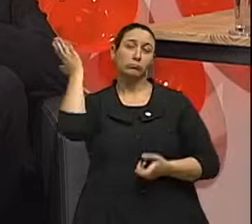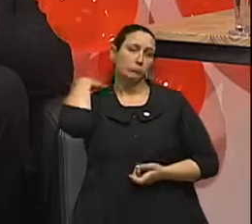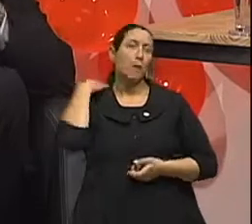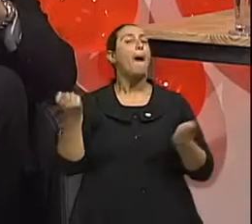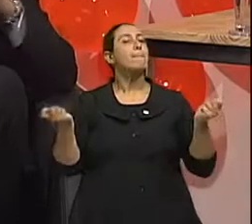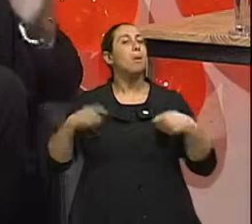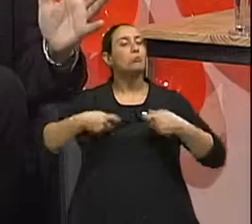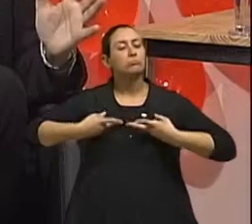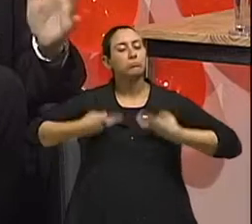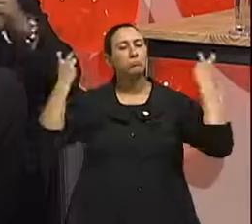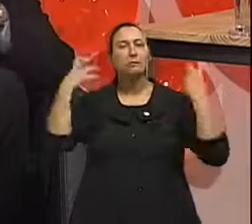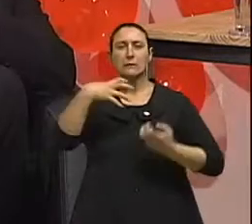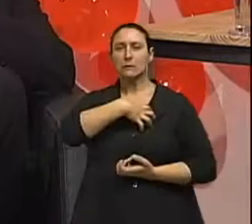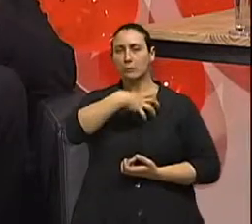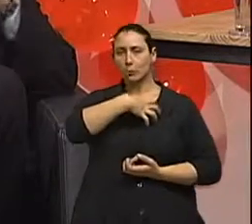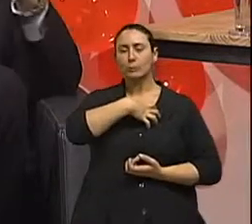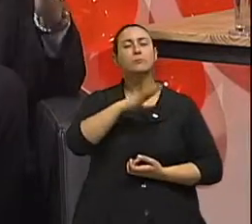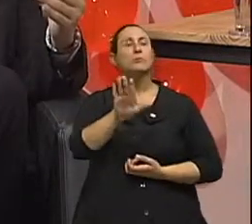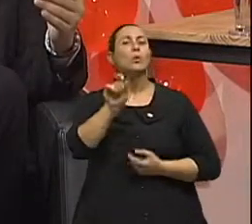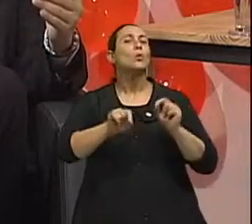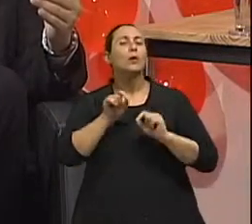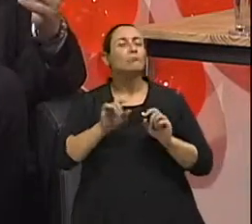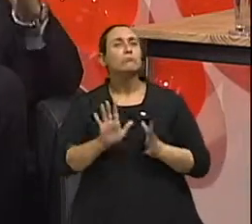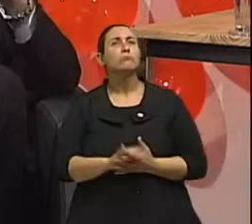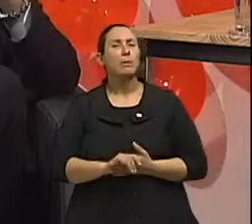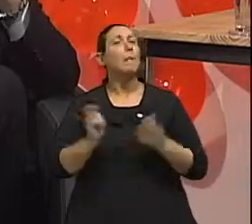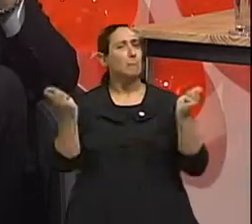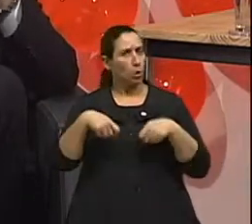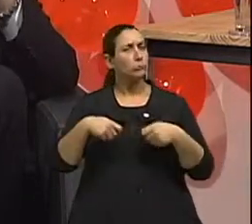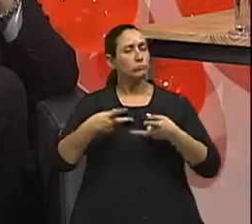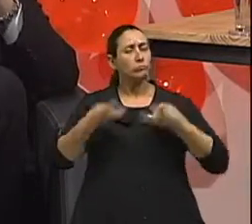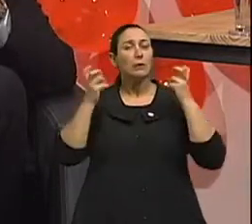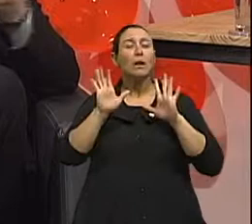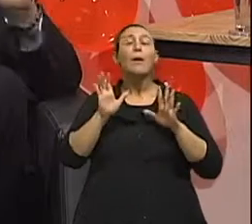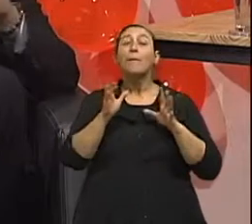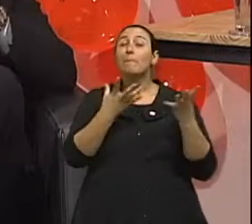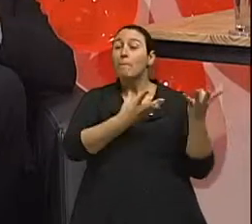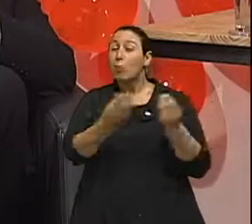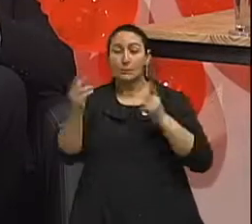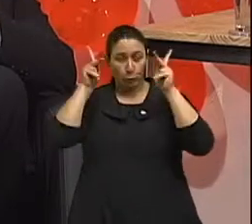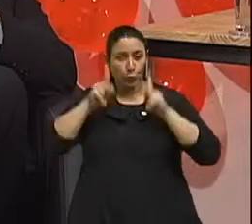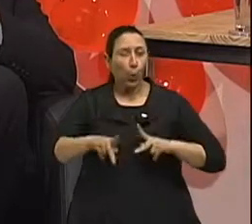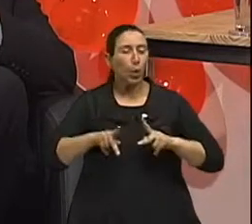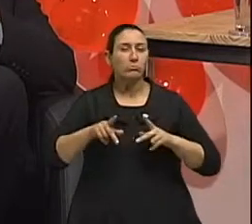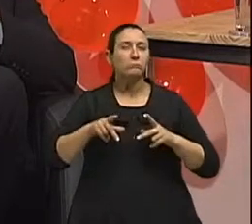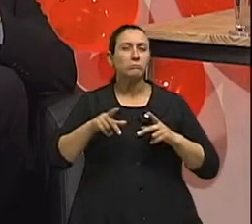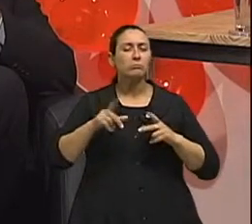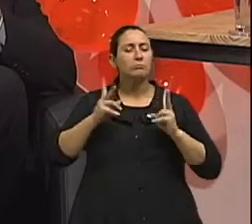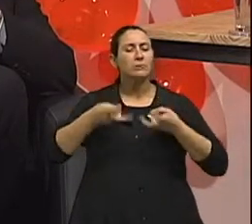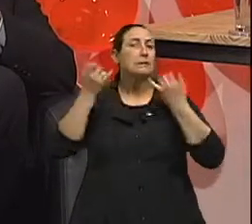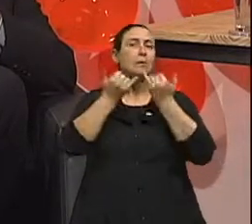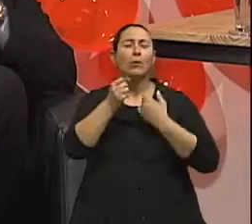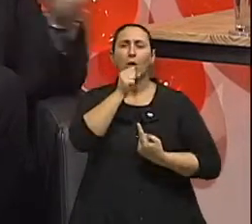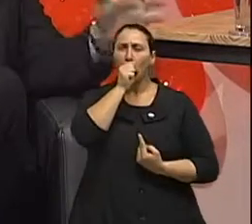até, portanto não dá sintoma nenhum, até níveis até bem avançados. Mas qualquer paciente, qualquer pessoa que identificar que sua tosse